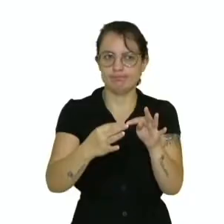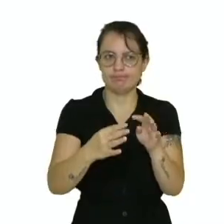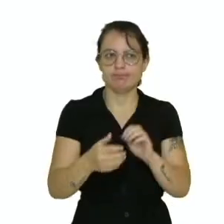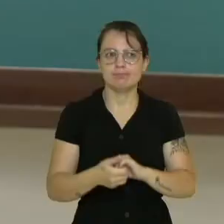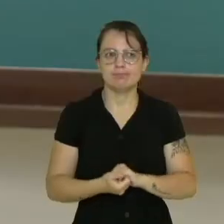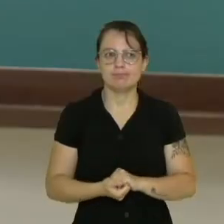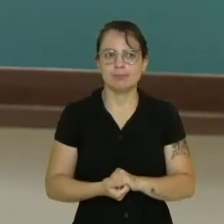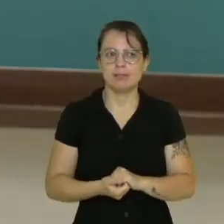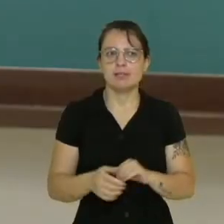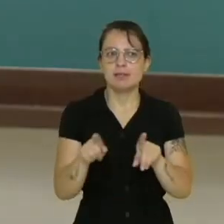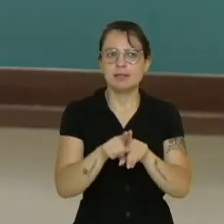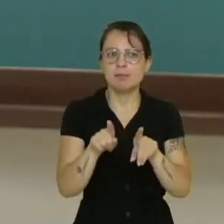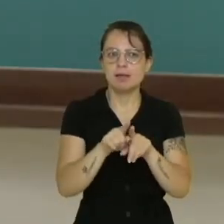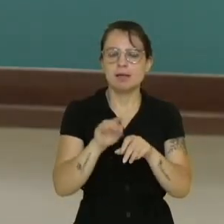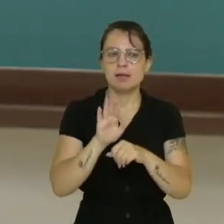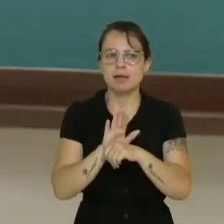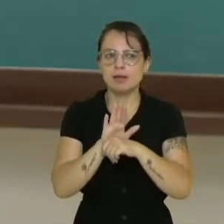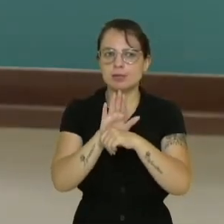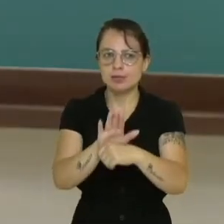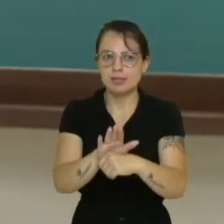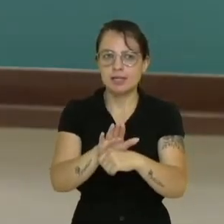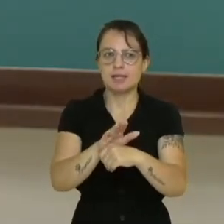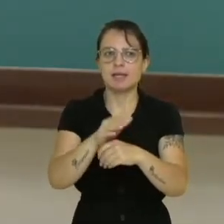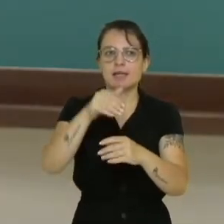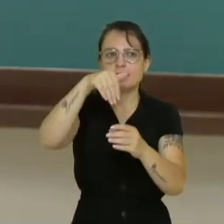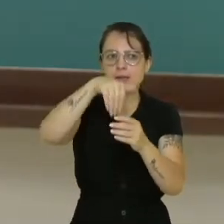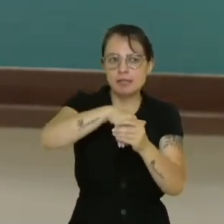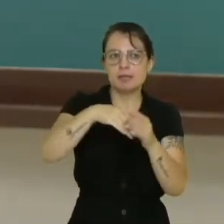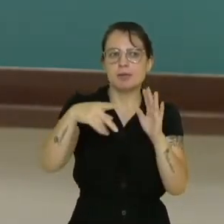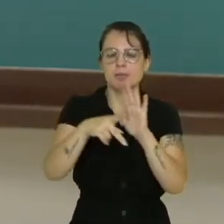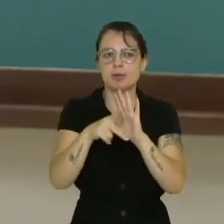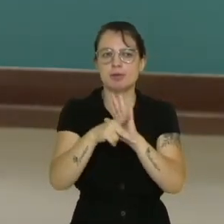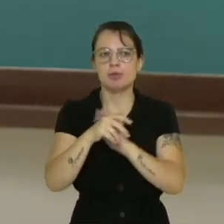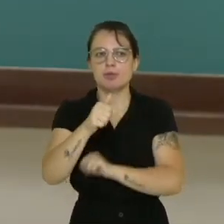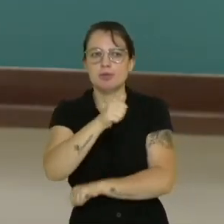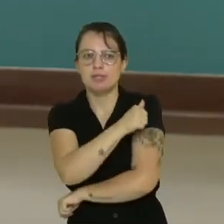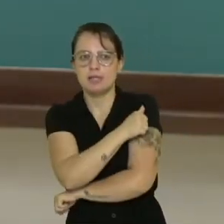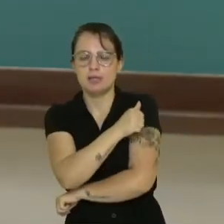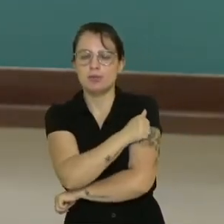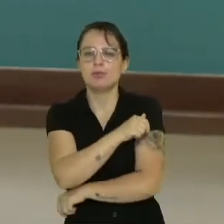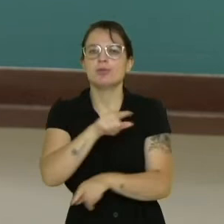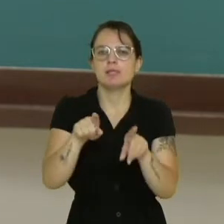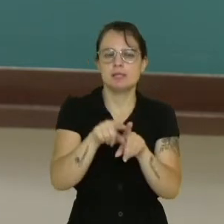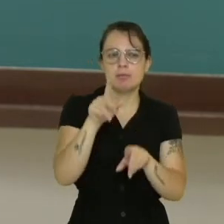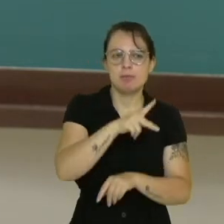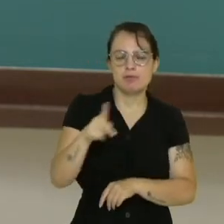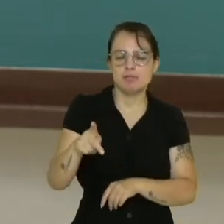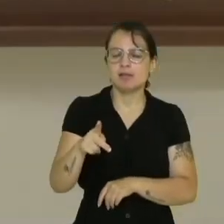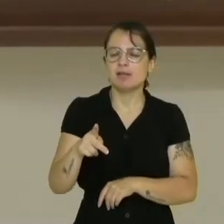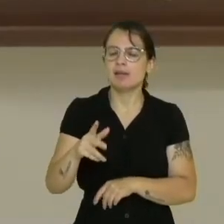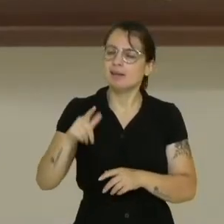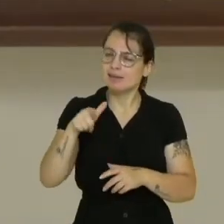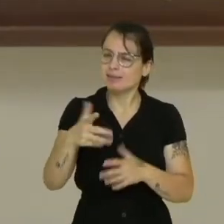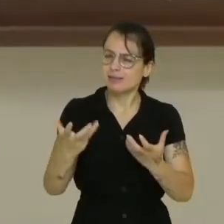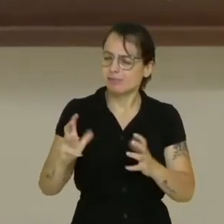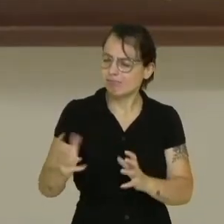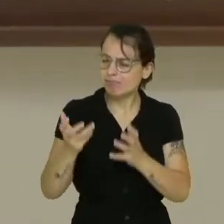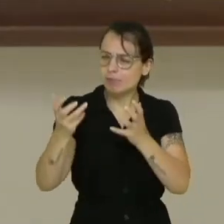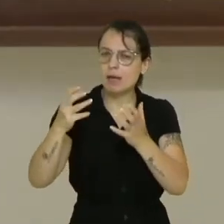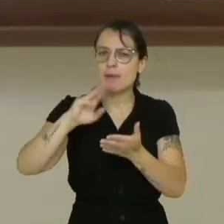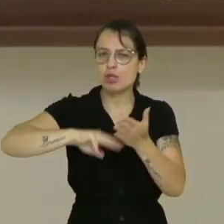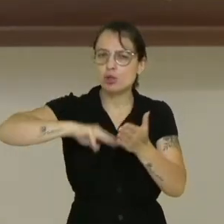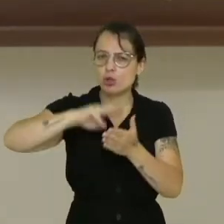cada turma. Resumidamente, é aquele trabalho de bastidor para que funcione a metodologia ativa, para que vocês, alunos os